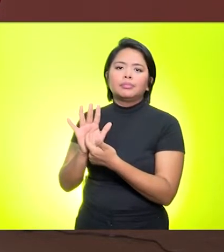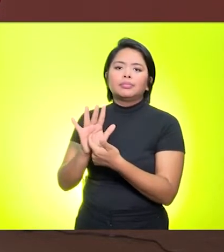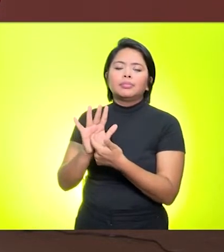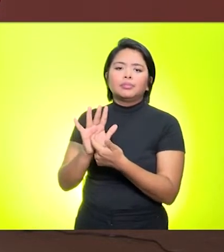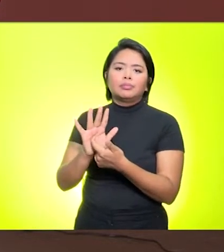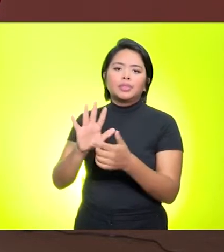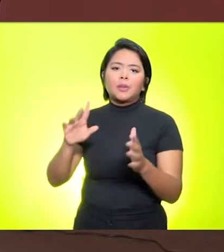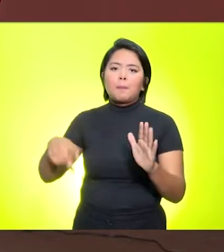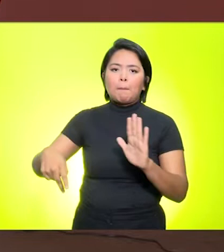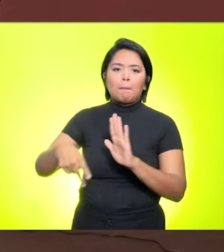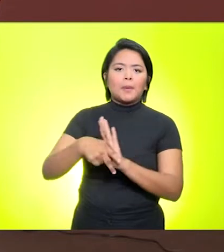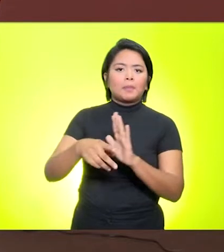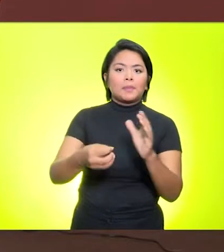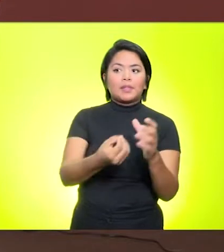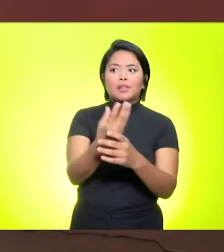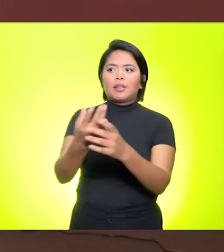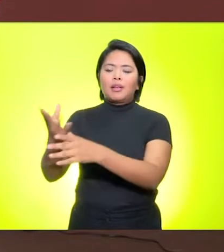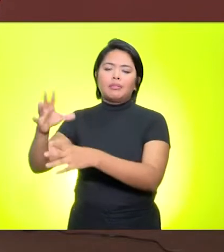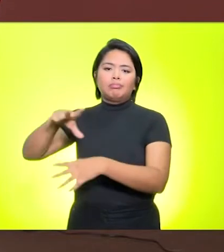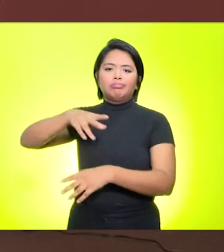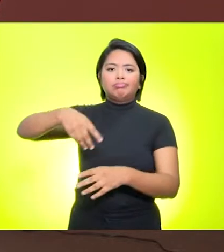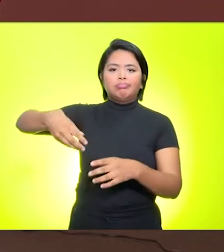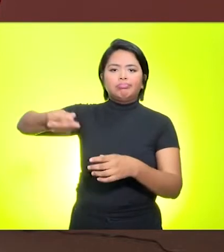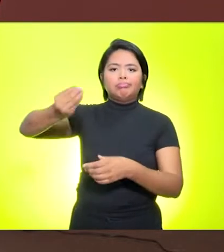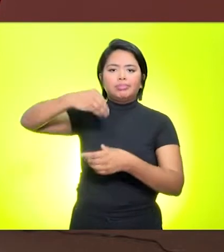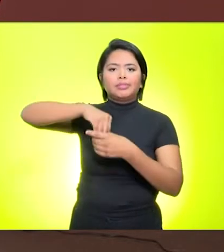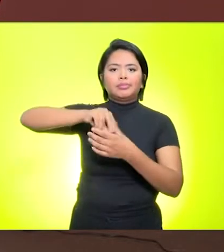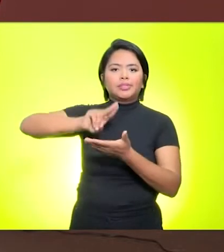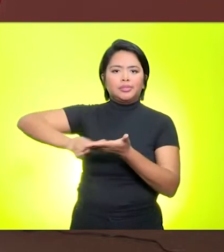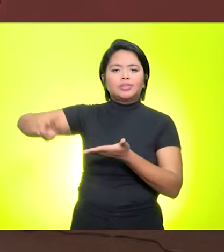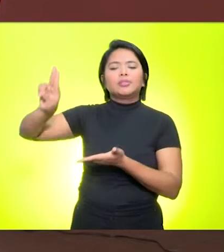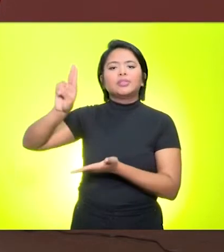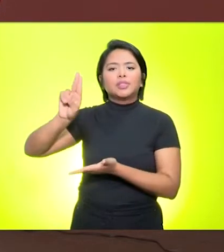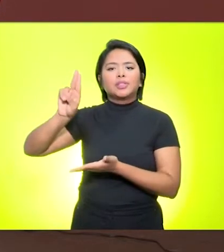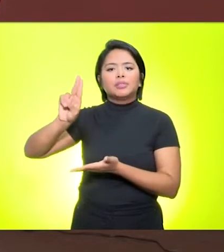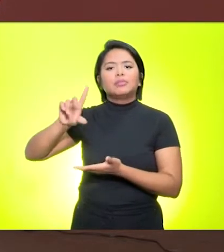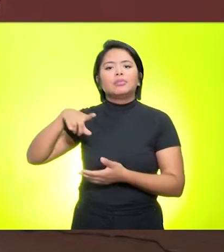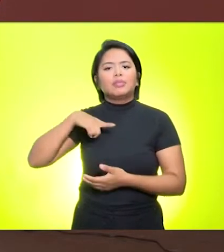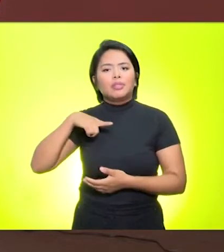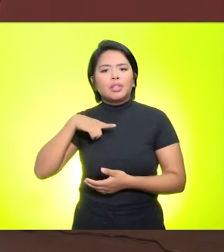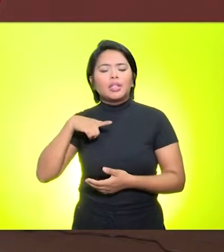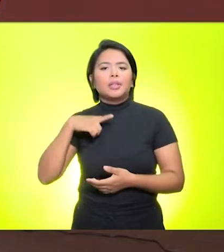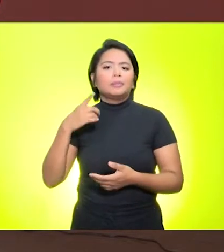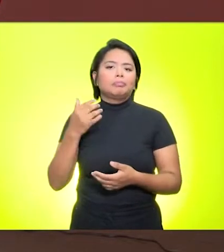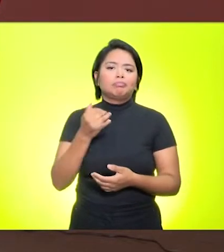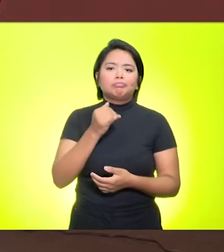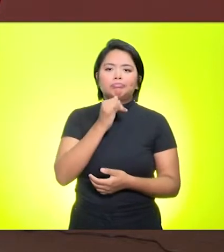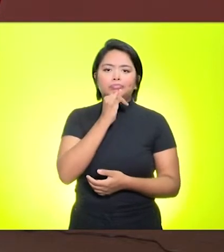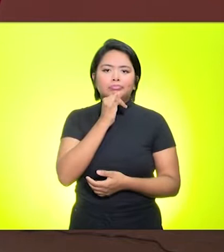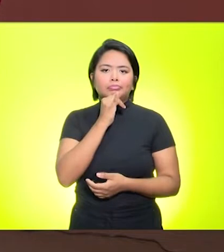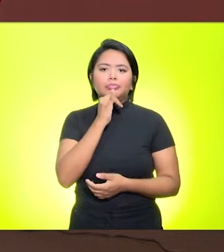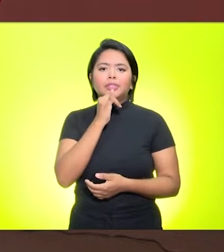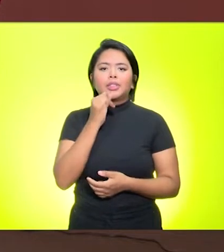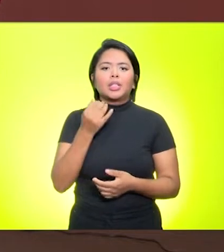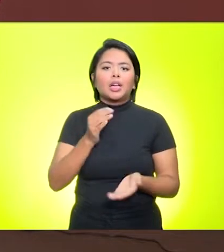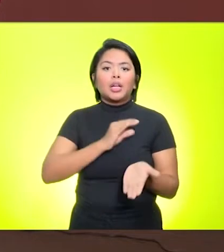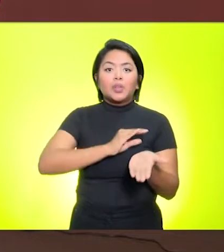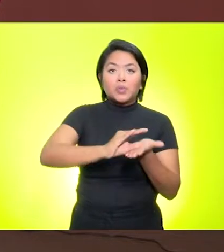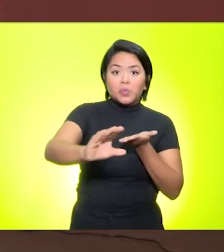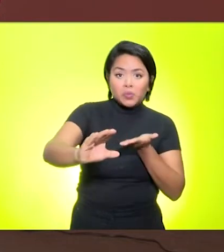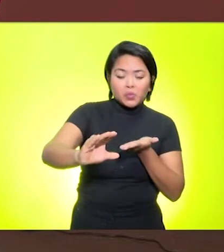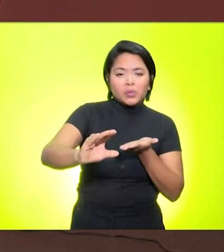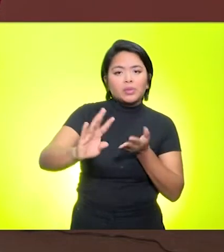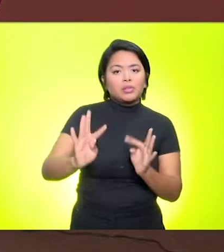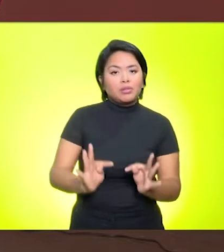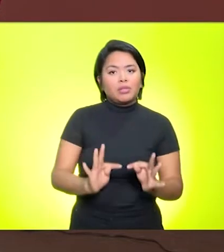universidade. Então, passa pelo apoio, pelo auxílio digital, com disponibilidade para